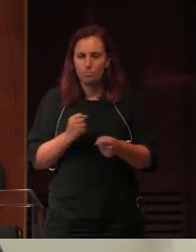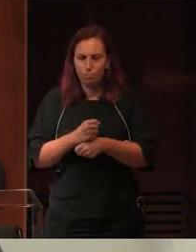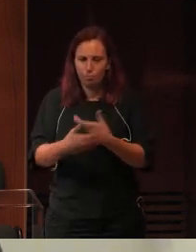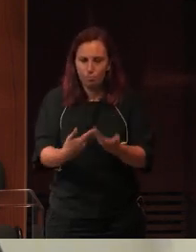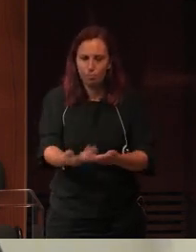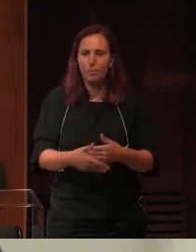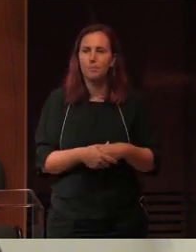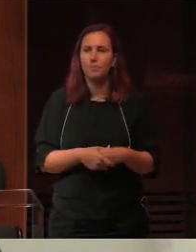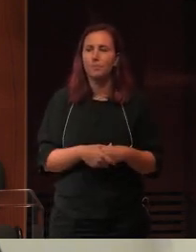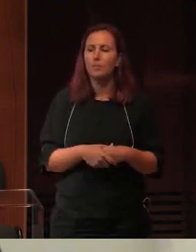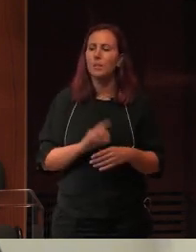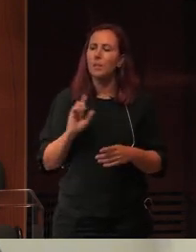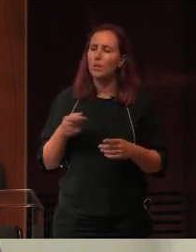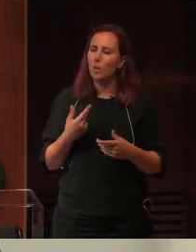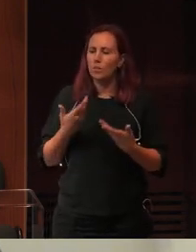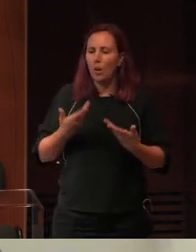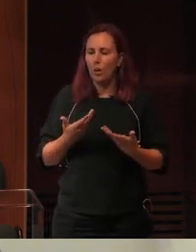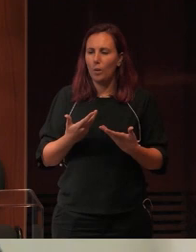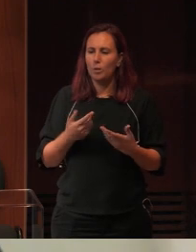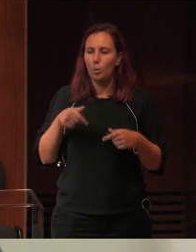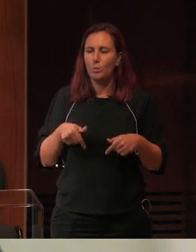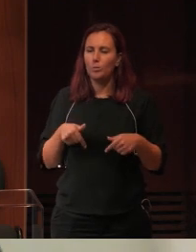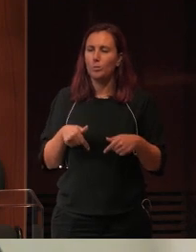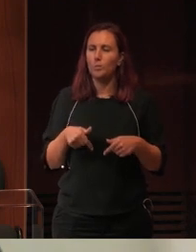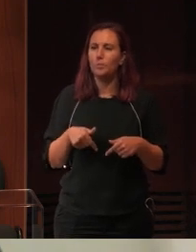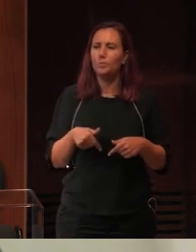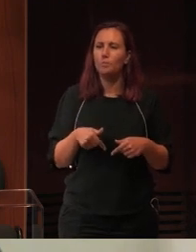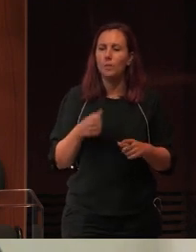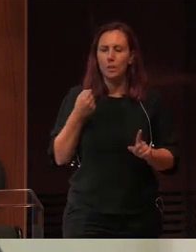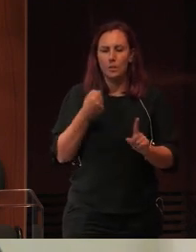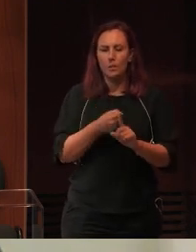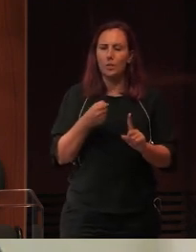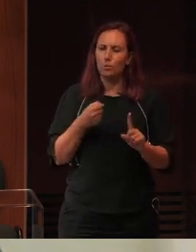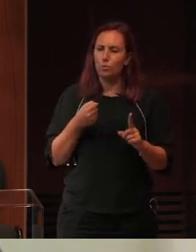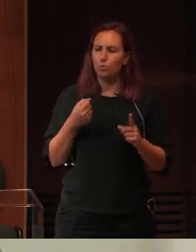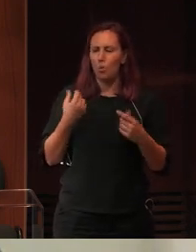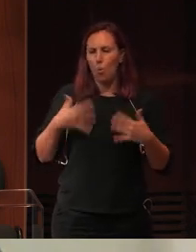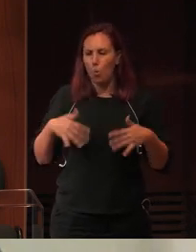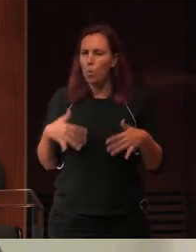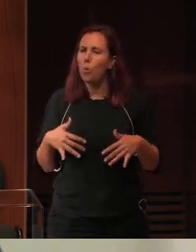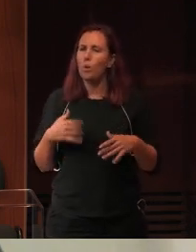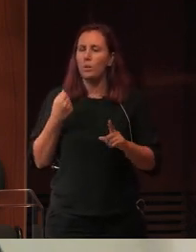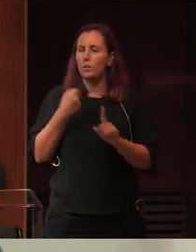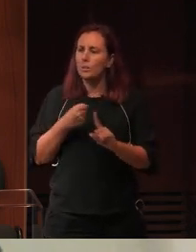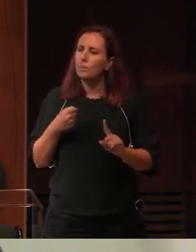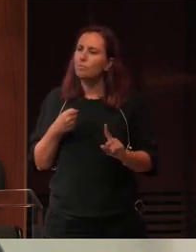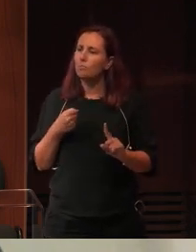Nós enfrentamos hoje desafios grandes, desafios para os quais